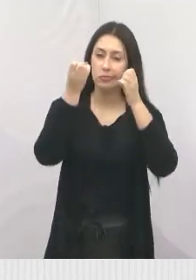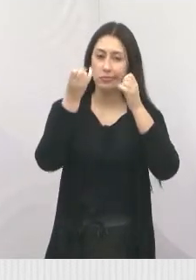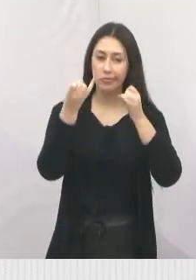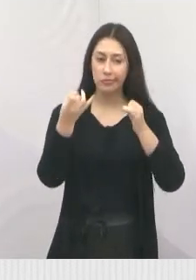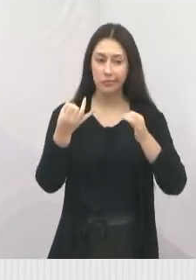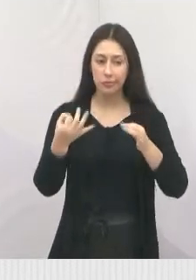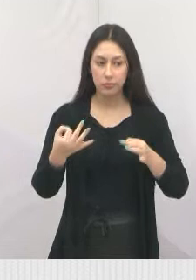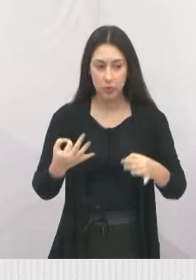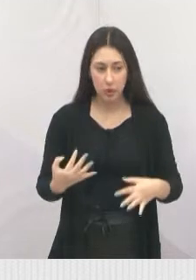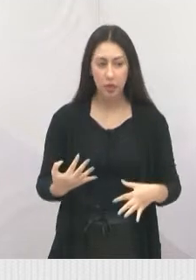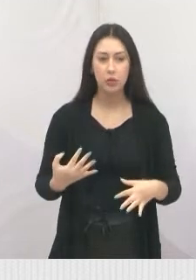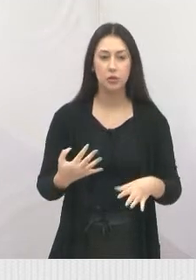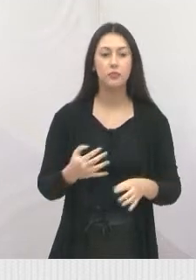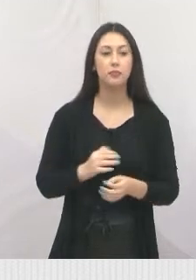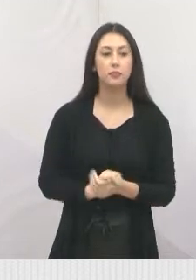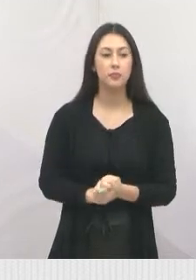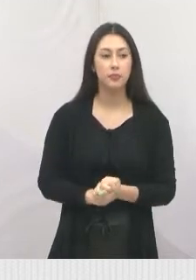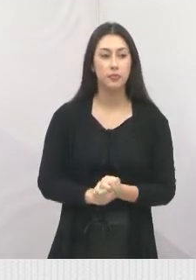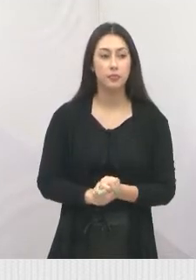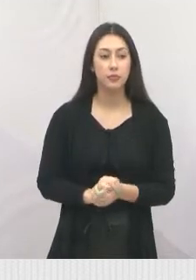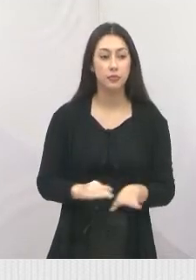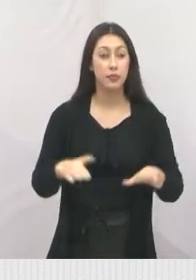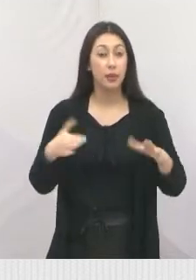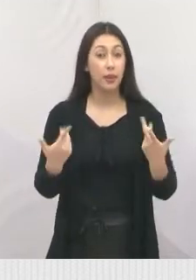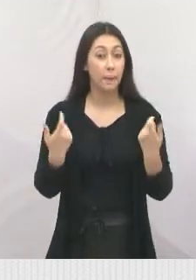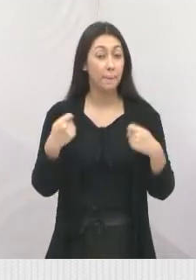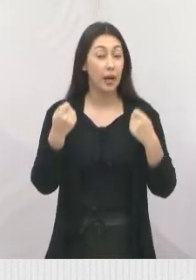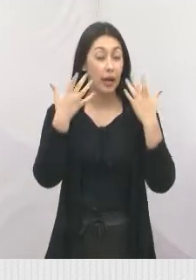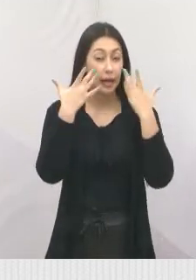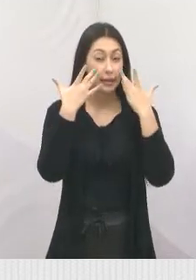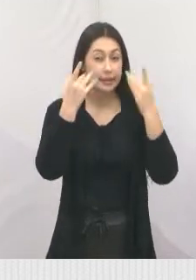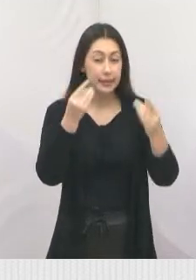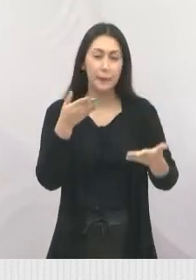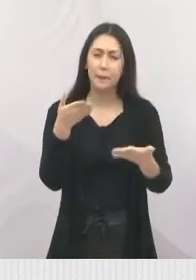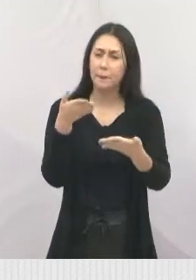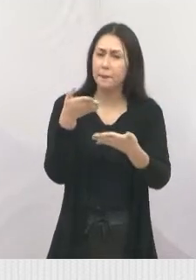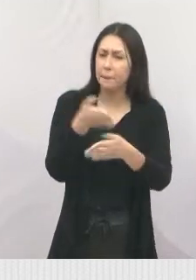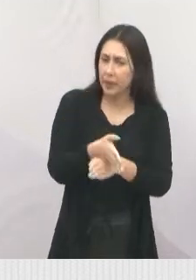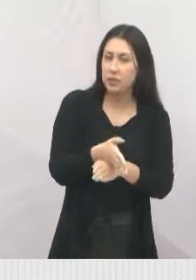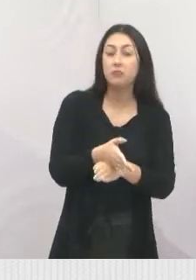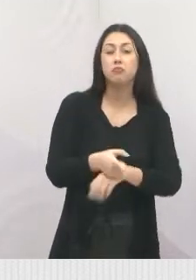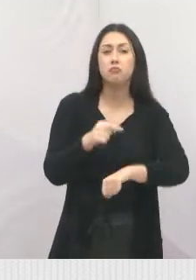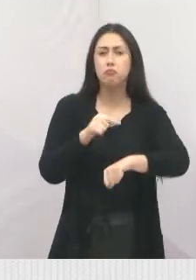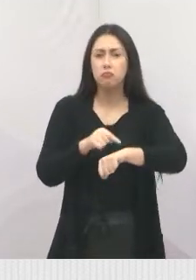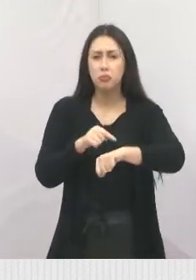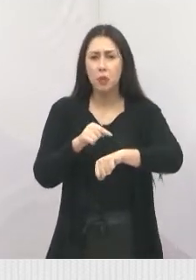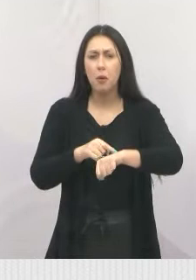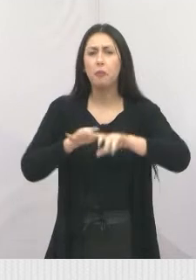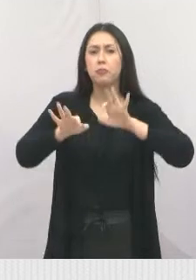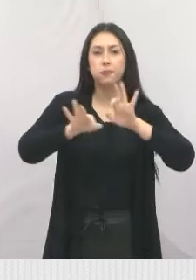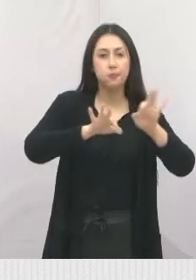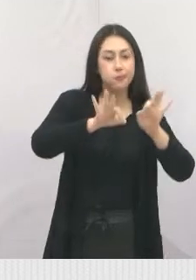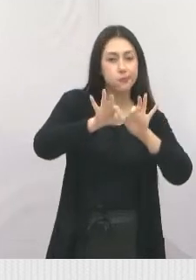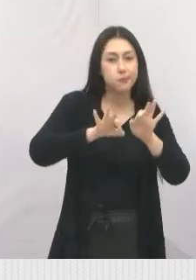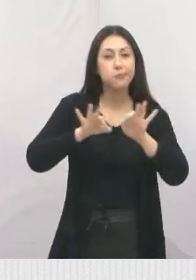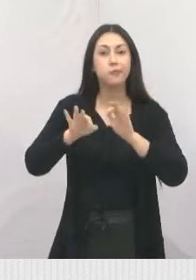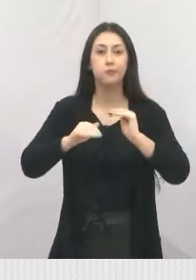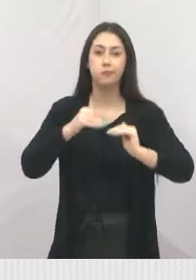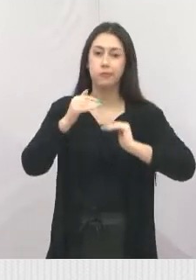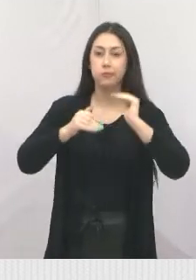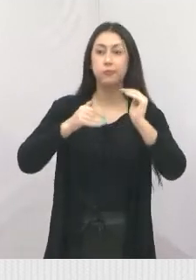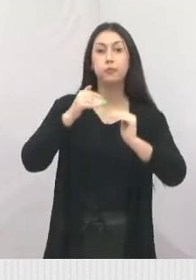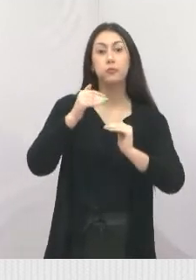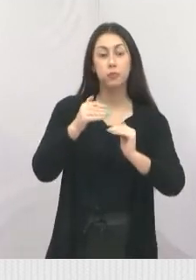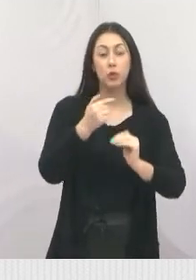nesta consulta. Então, fiquem atentos, participem. É um momento de construção no qual o